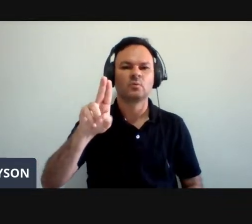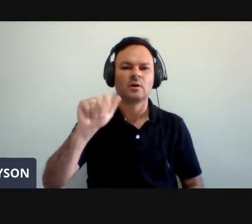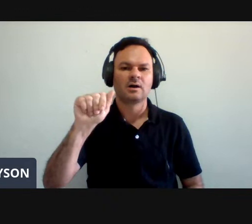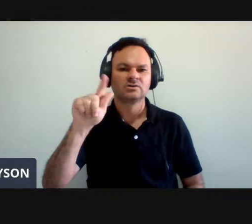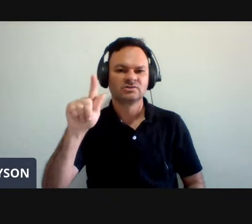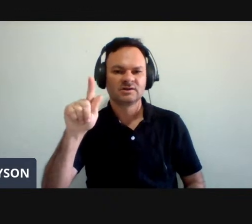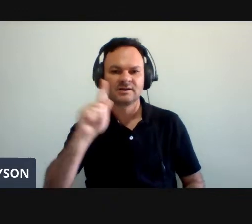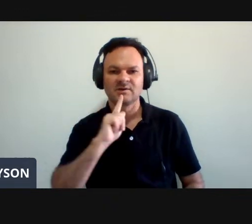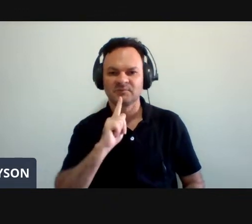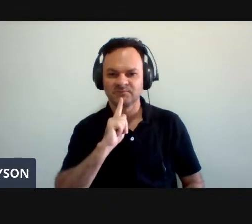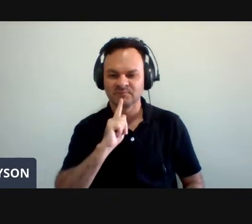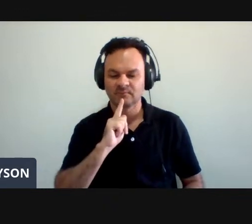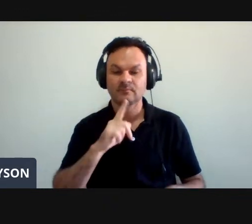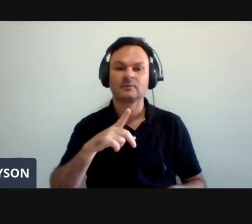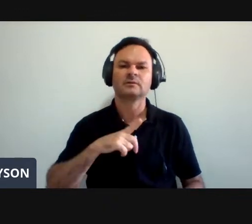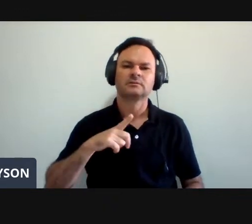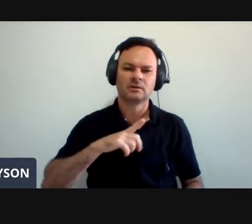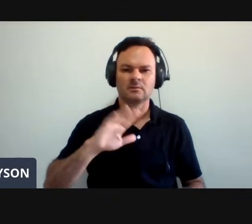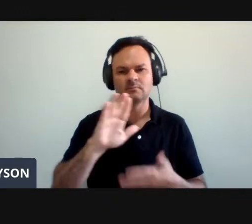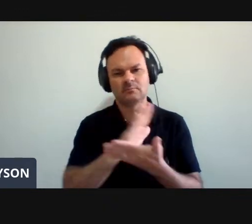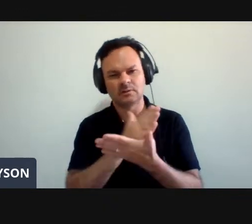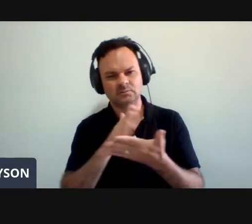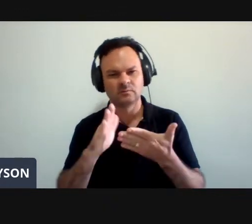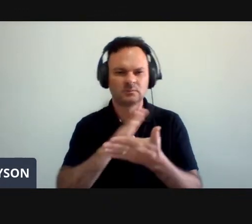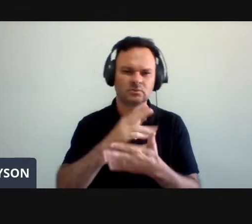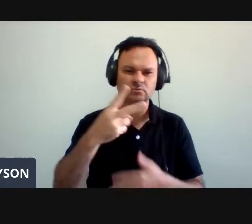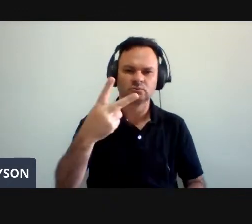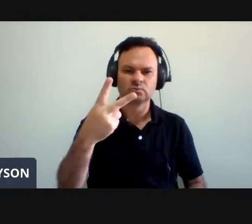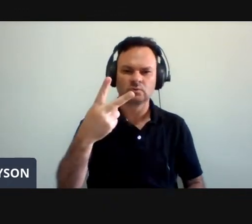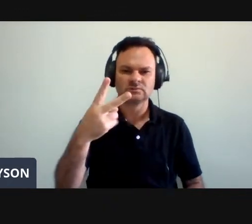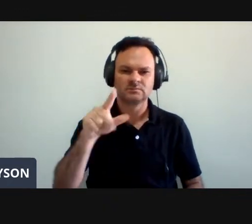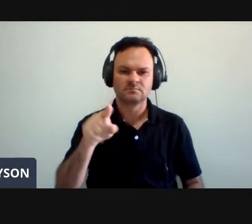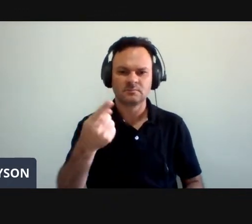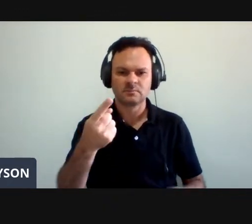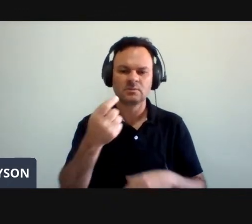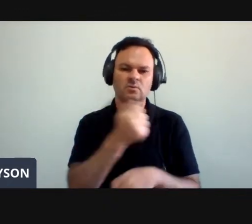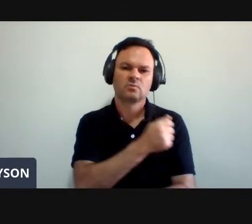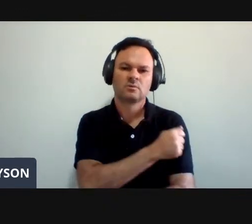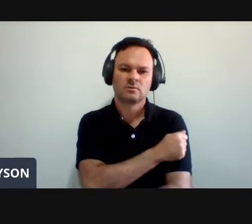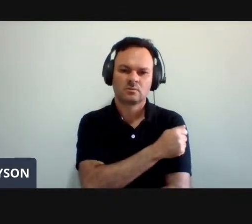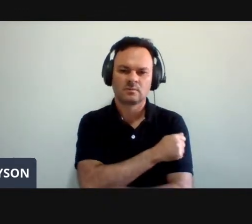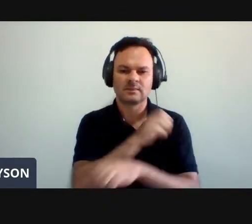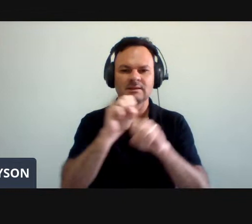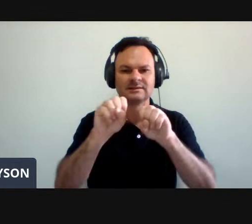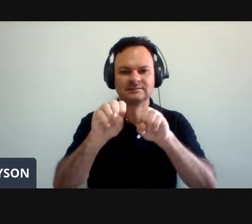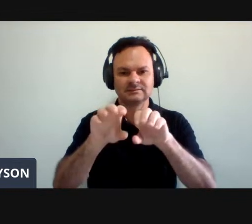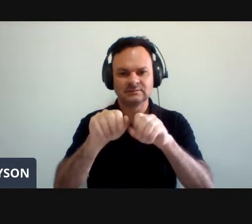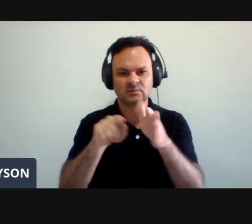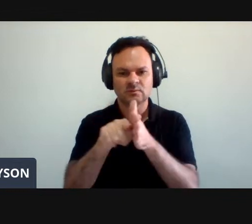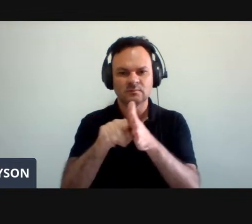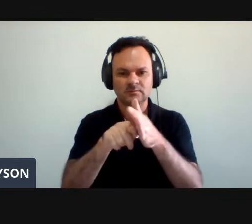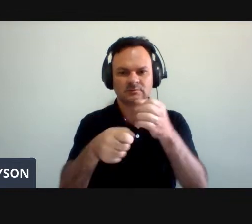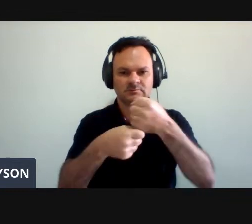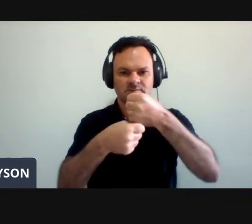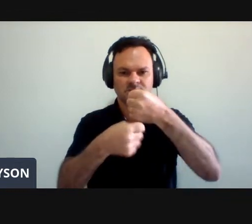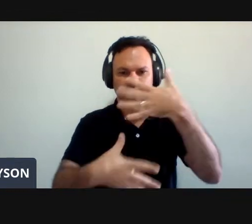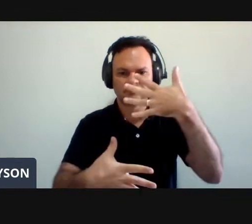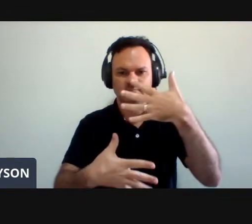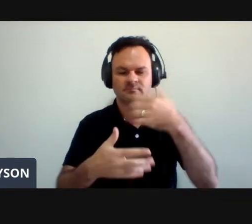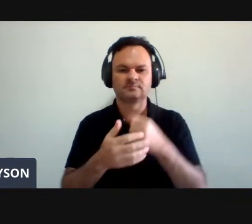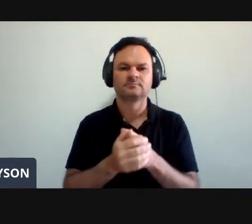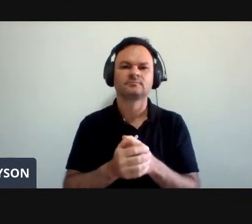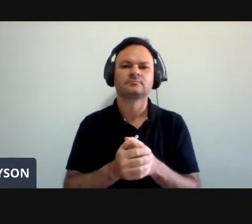Atende cerca de 2 mil alunos, desenvolvendo suas atividades de ensino, pesquisa e extensão,